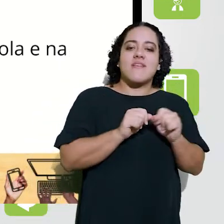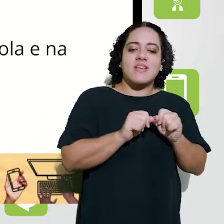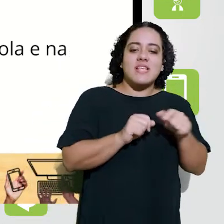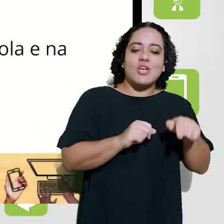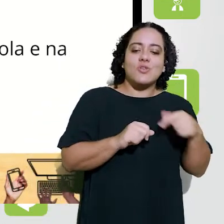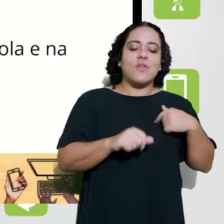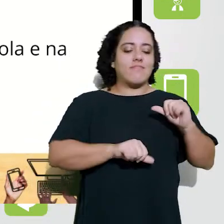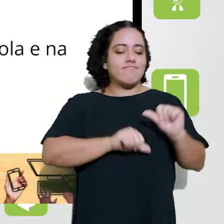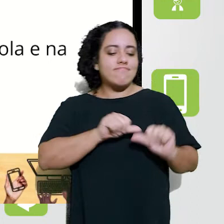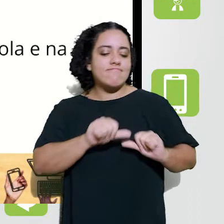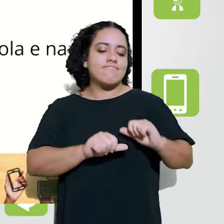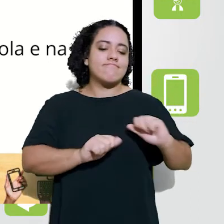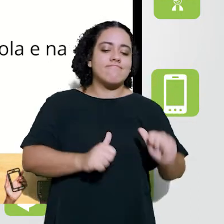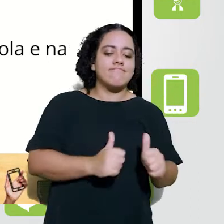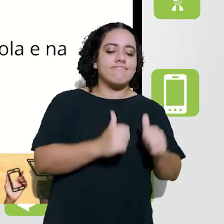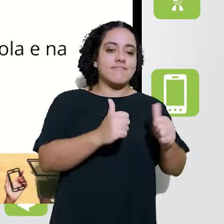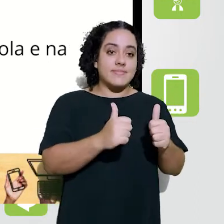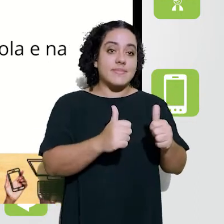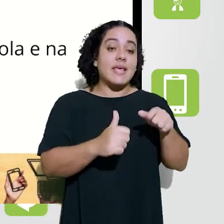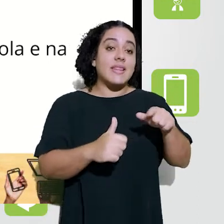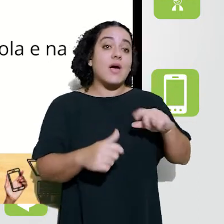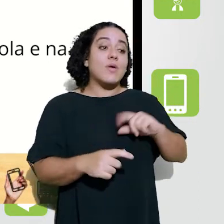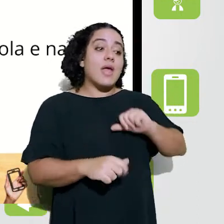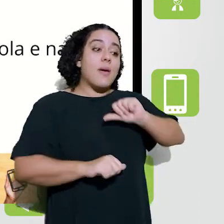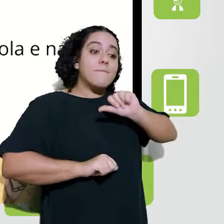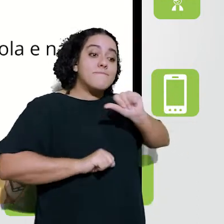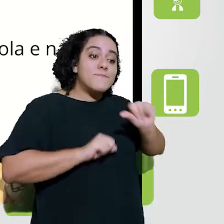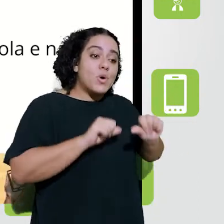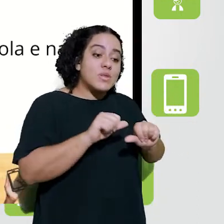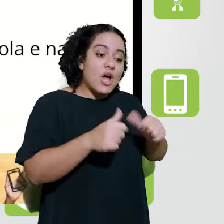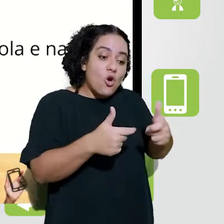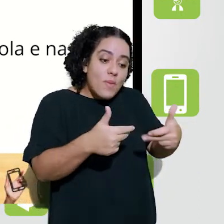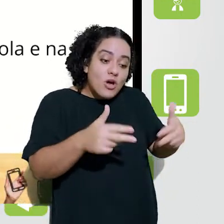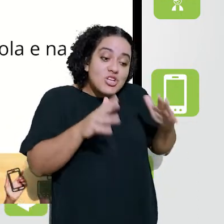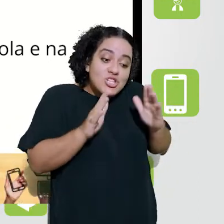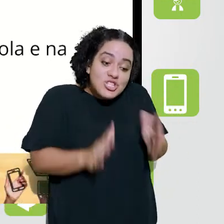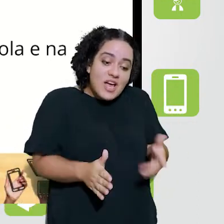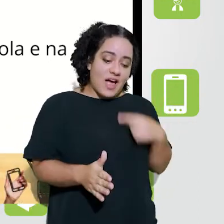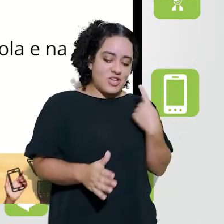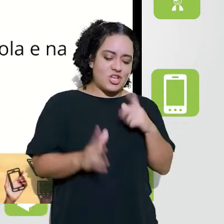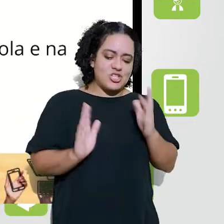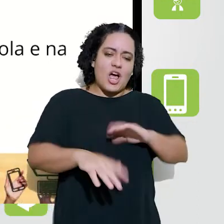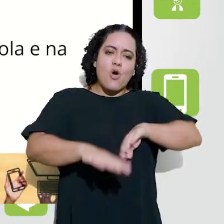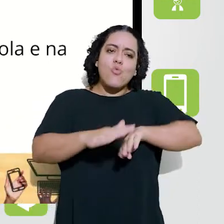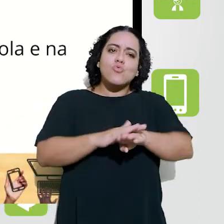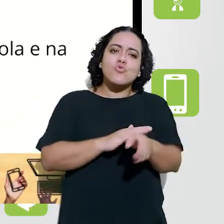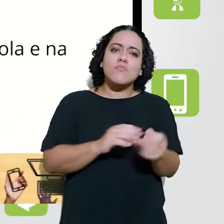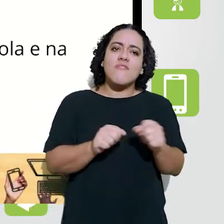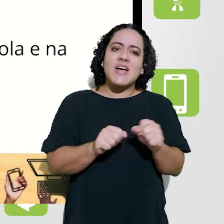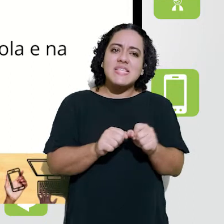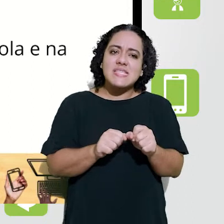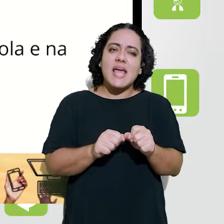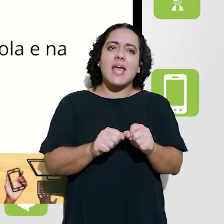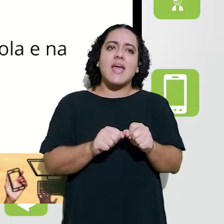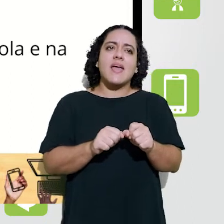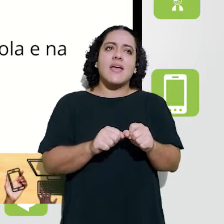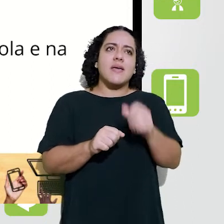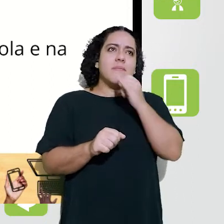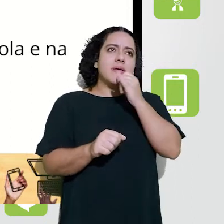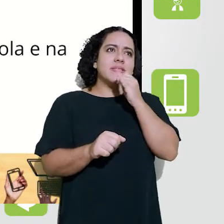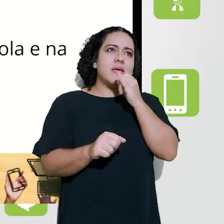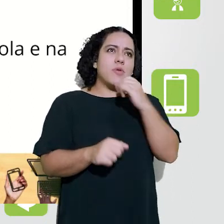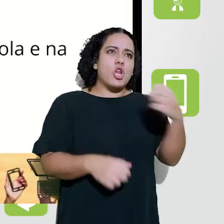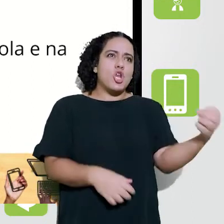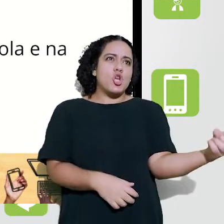ela já faça para transformar em algo diferente. Então, na verdade, eu estou falando de uma transformação de algo que já é feito.